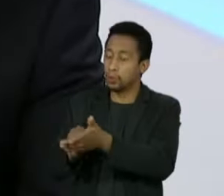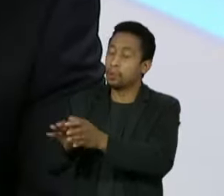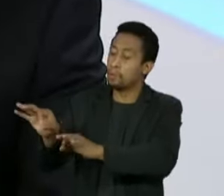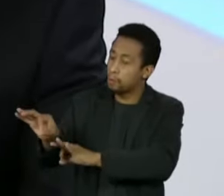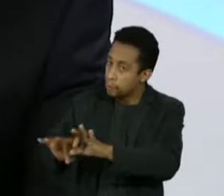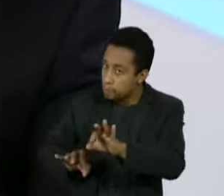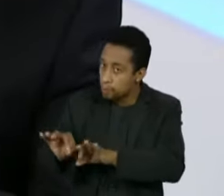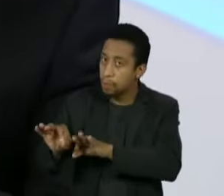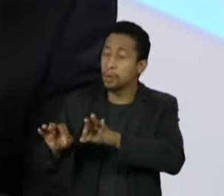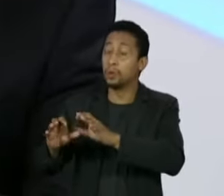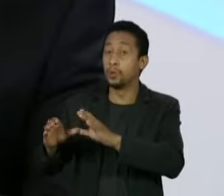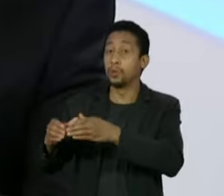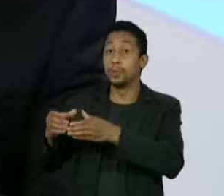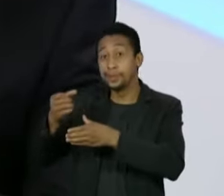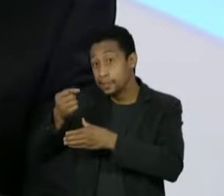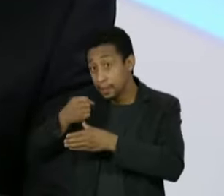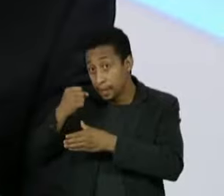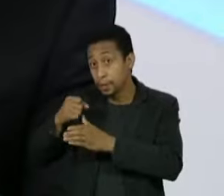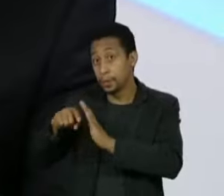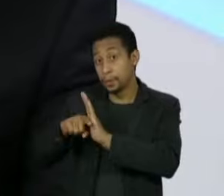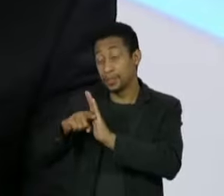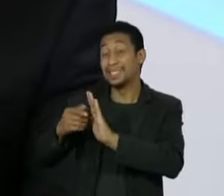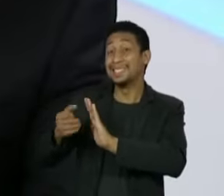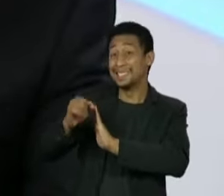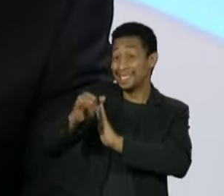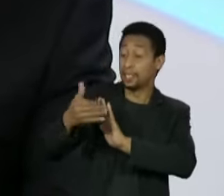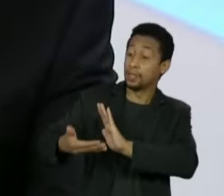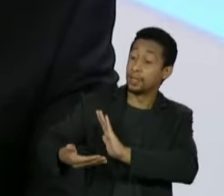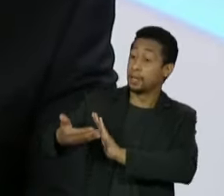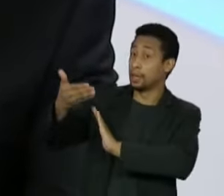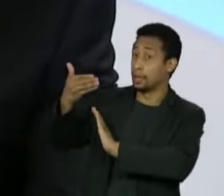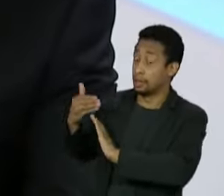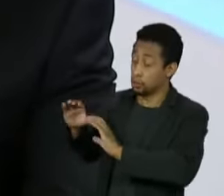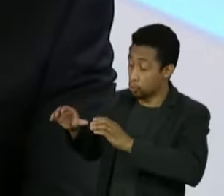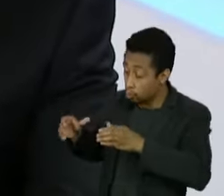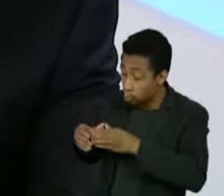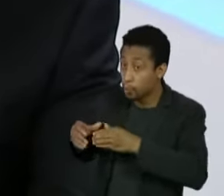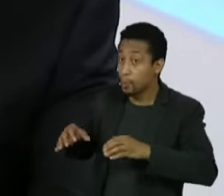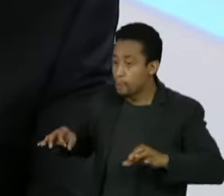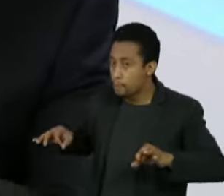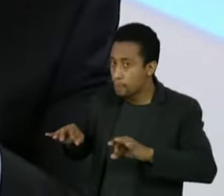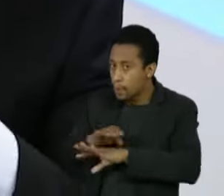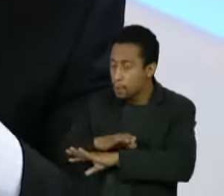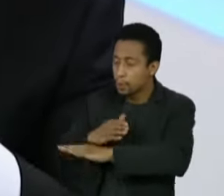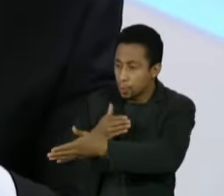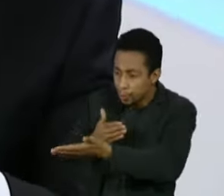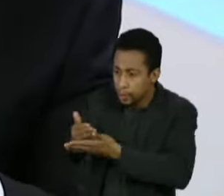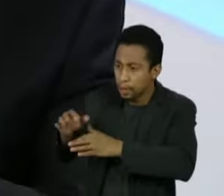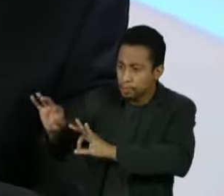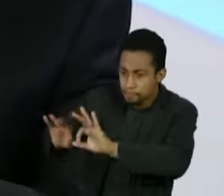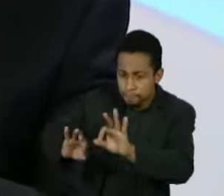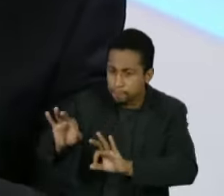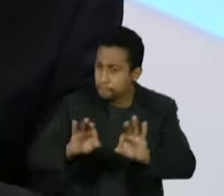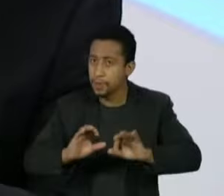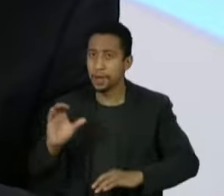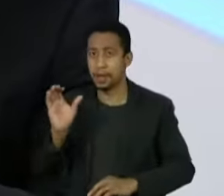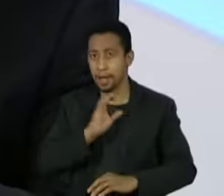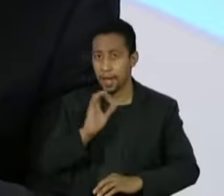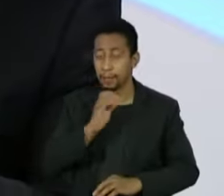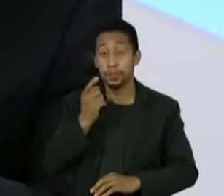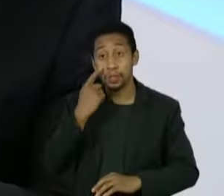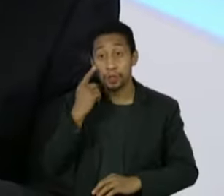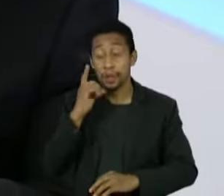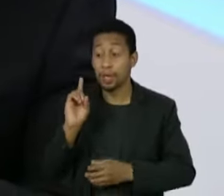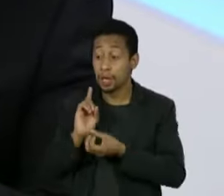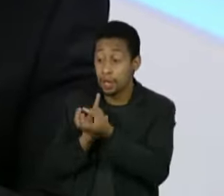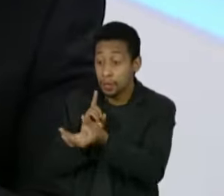essa investigação. Se você tivesse uma equipe anteriormente preparada, isso facilitaria, aceleraria o processo. Você pega os primeiros depoimentos do final,